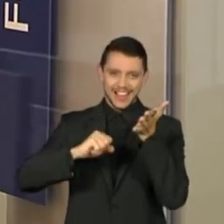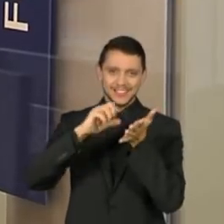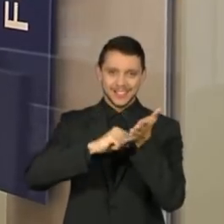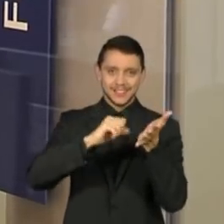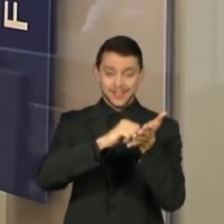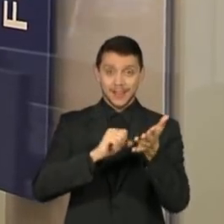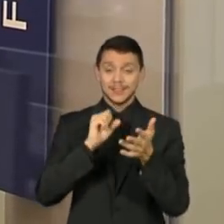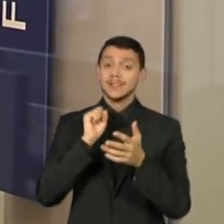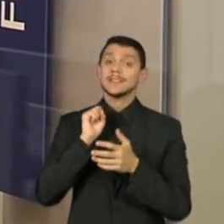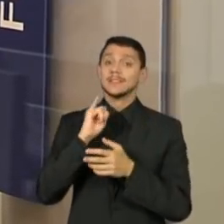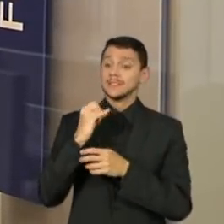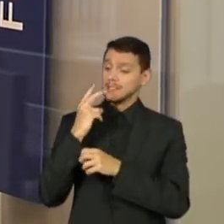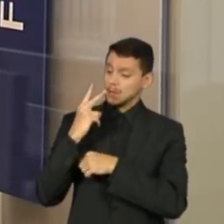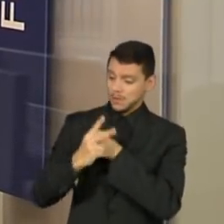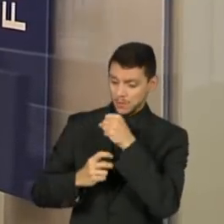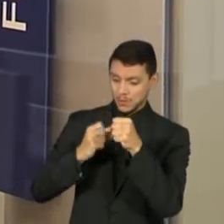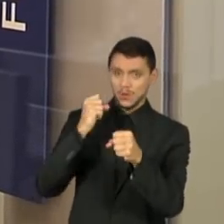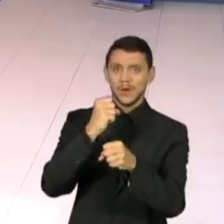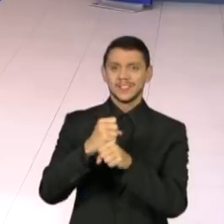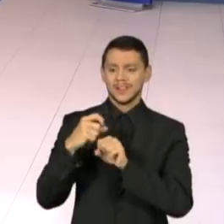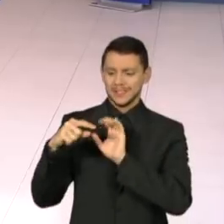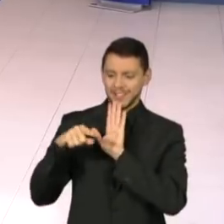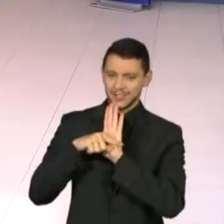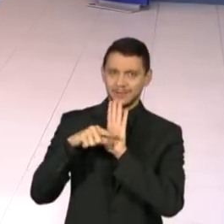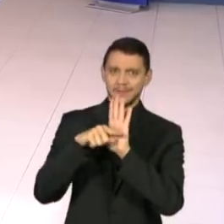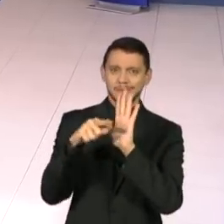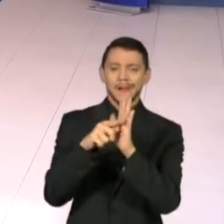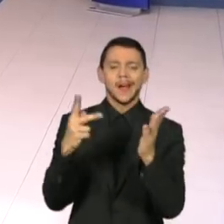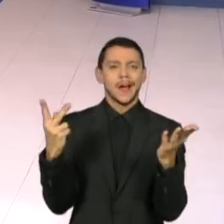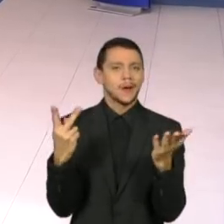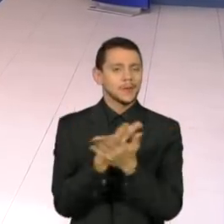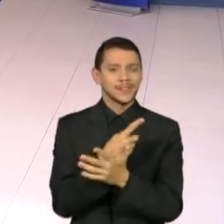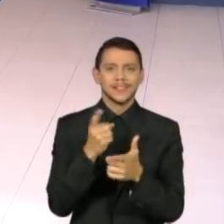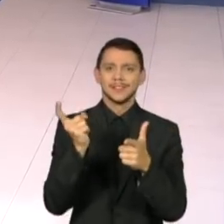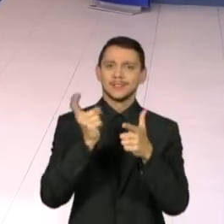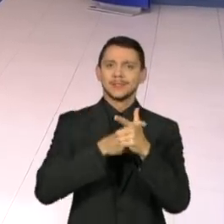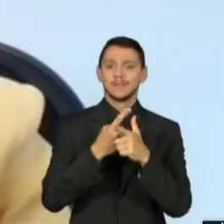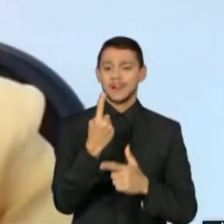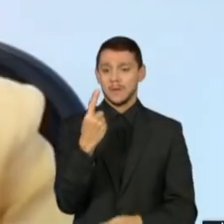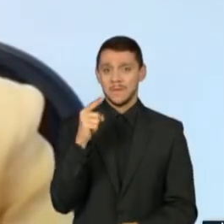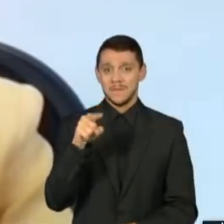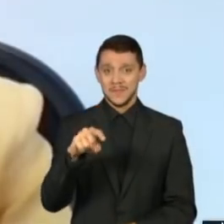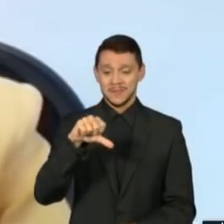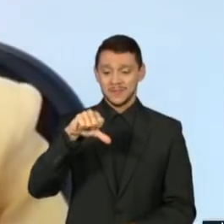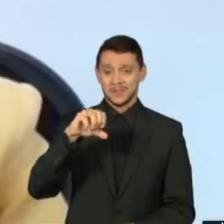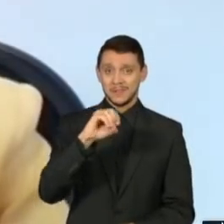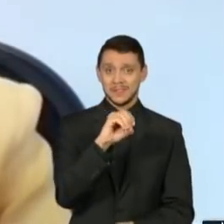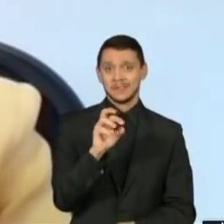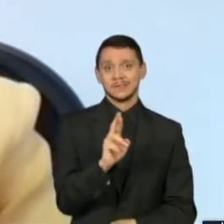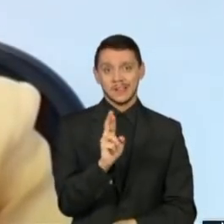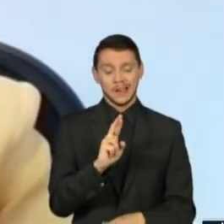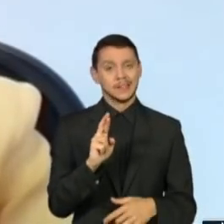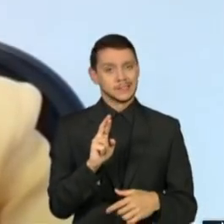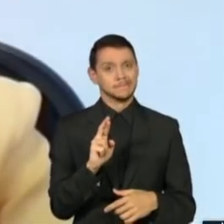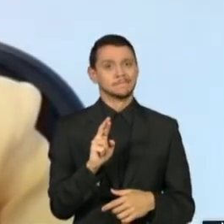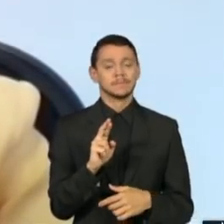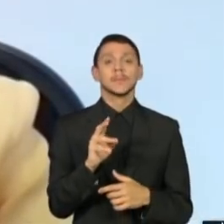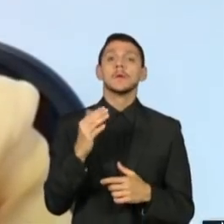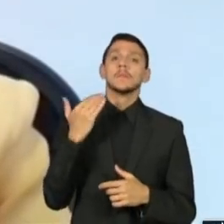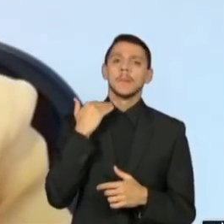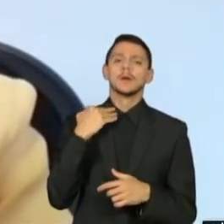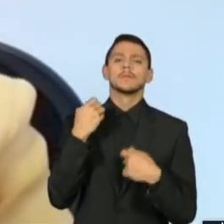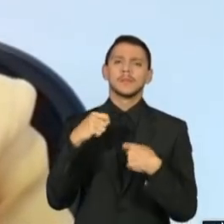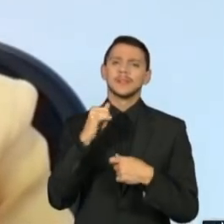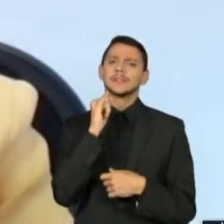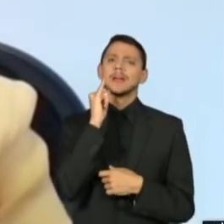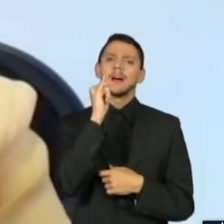dois anos, vai ter um saldo negativo de 1.900 reais. O banco tem a obrigação de notificar o cliente